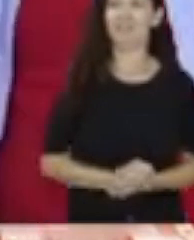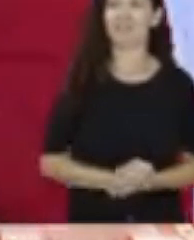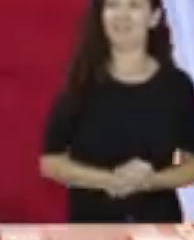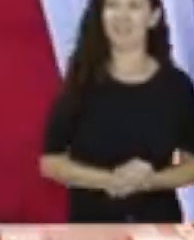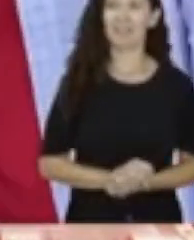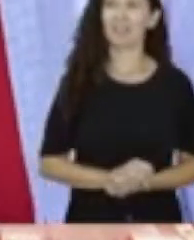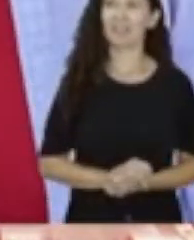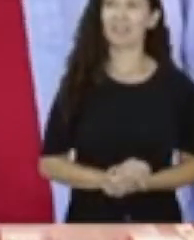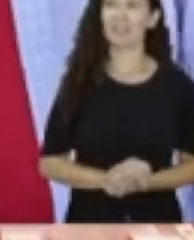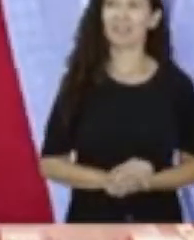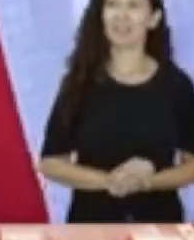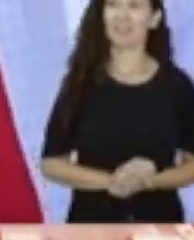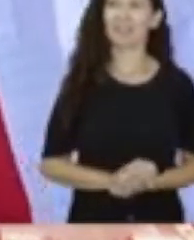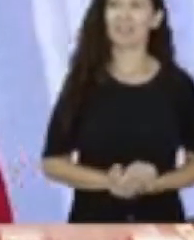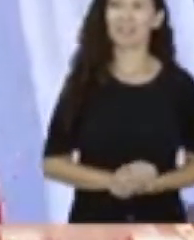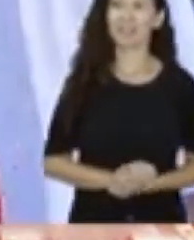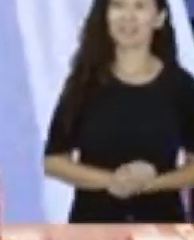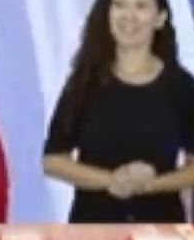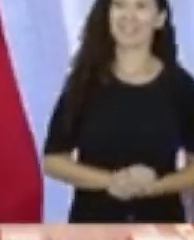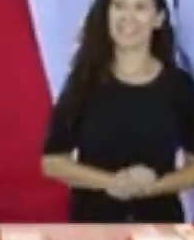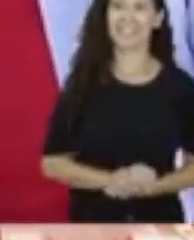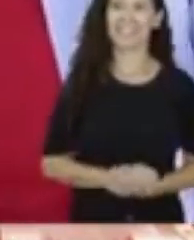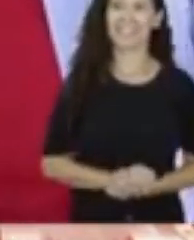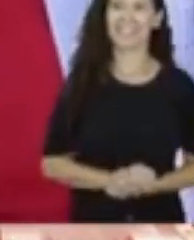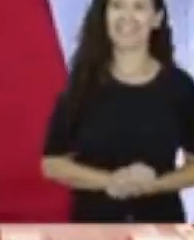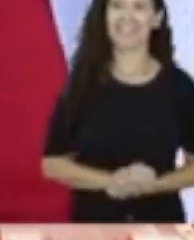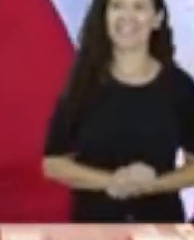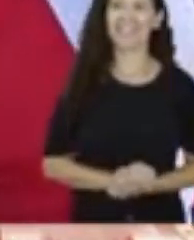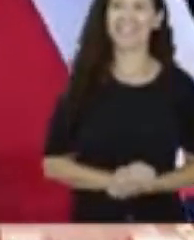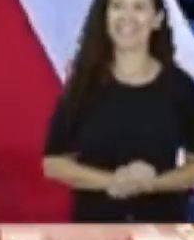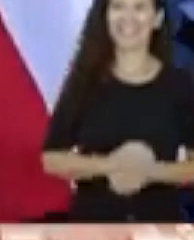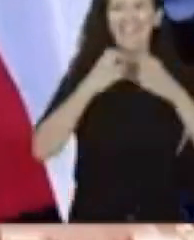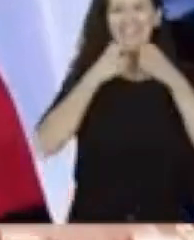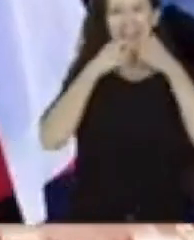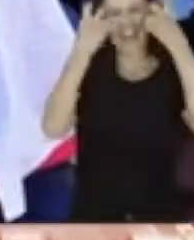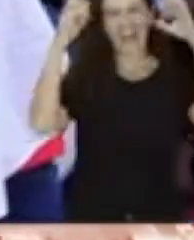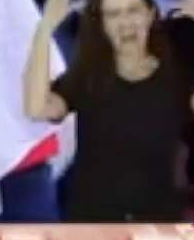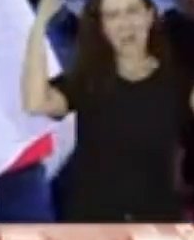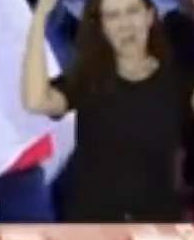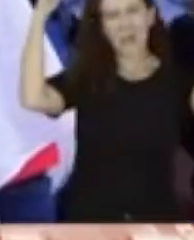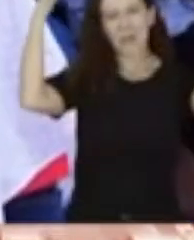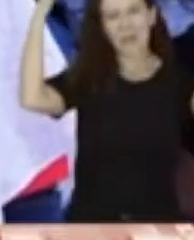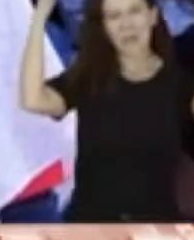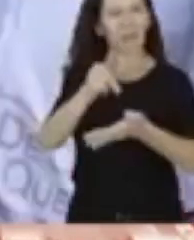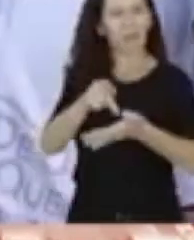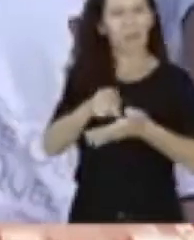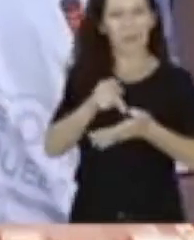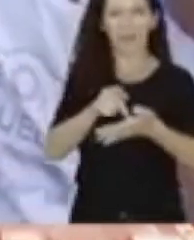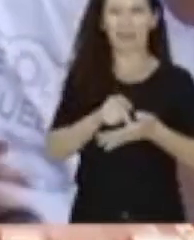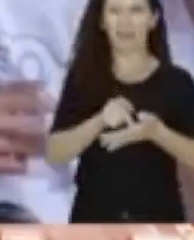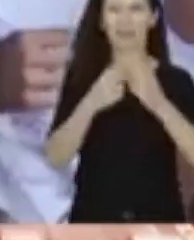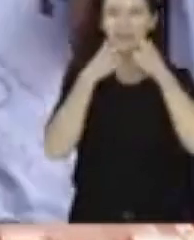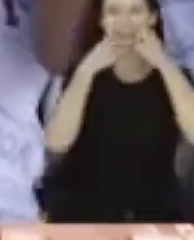começar a circular, mas não vai ser exatamente, até porque a lei não permite, lugares públicos, grandes comícios, etc. Vão ser mais esses eventos,